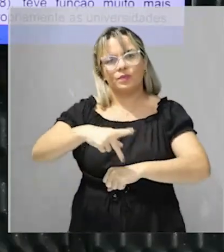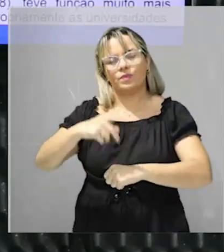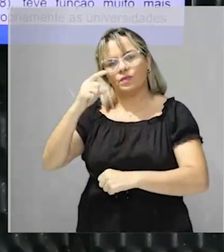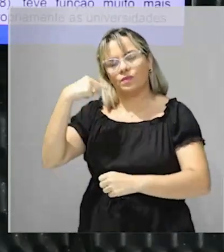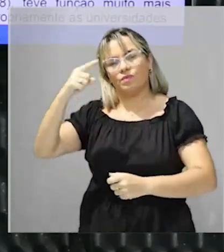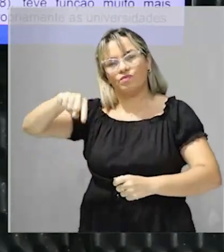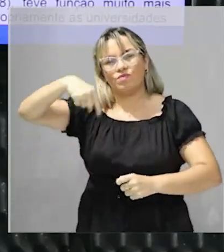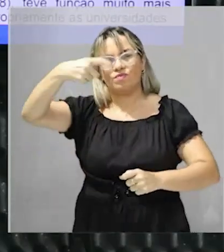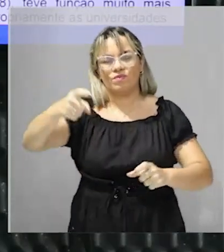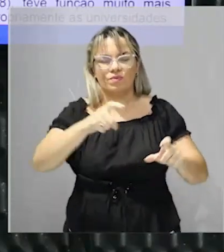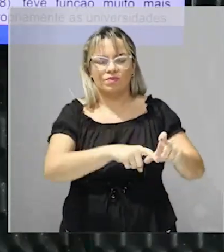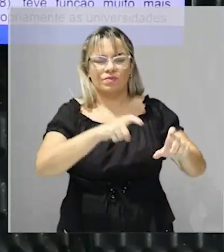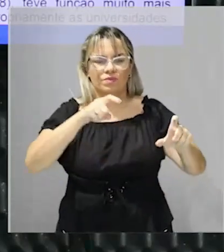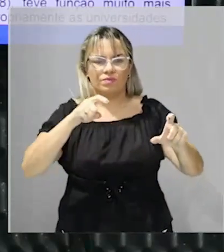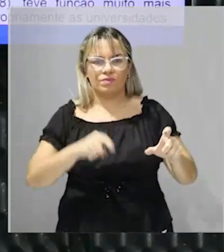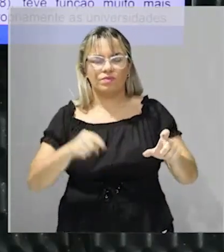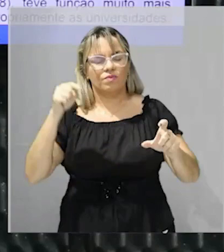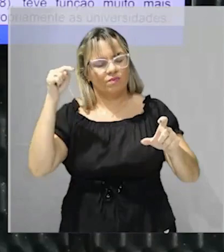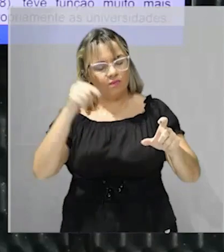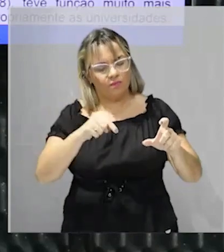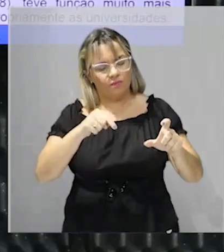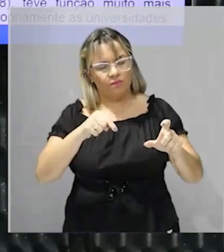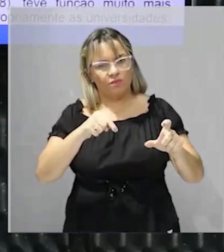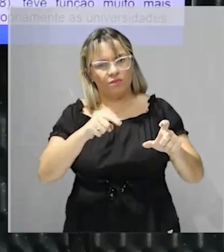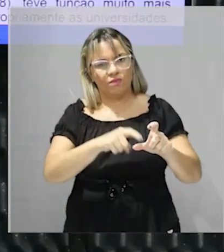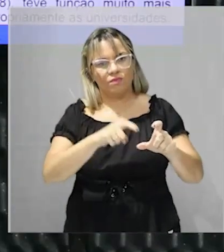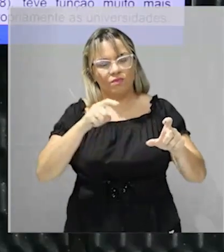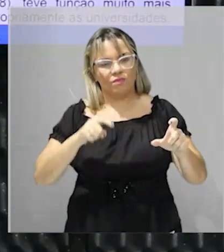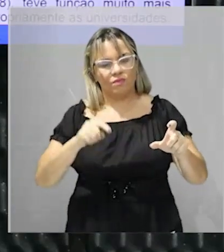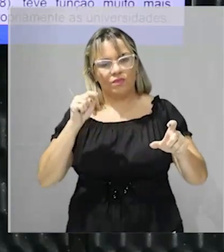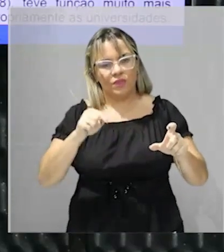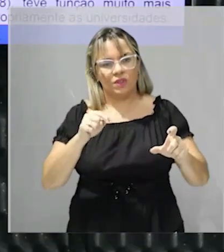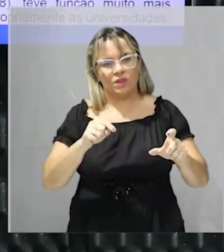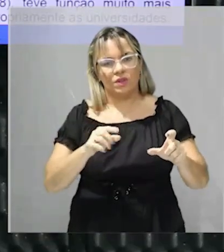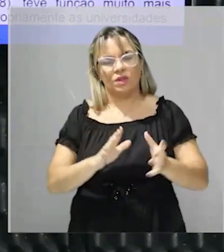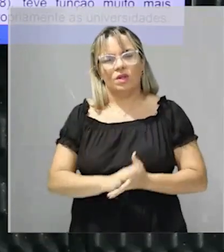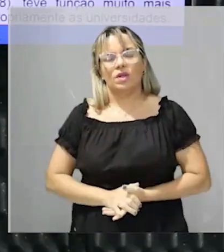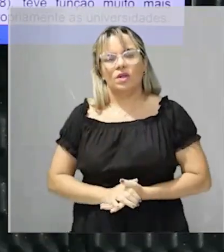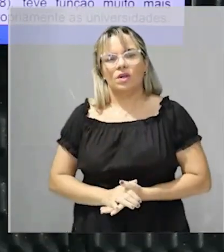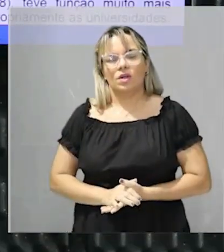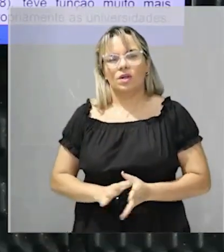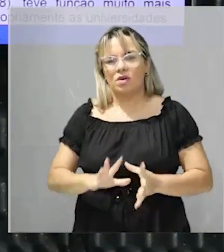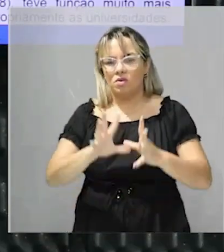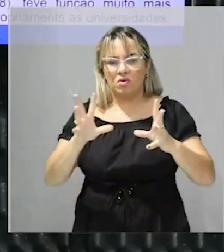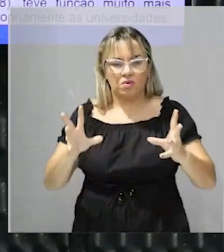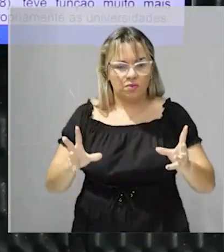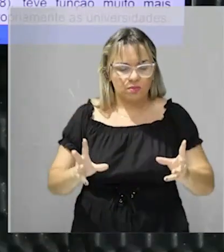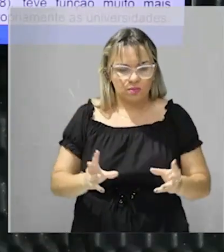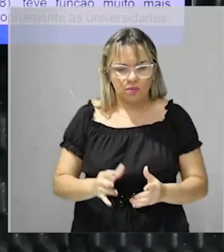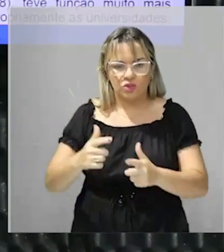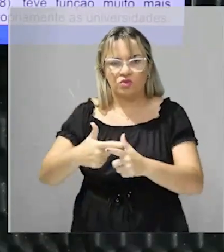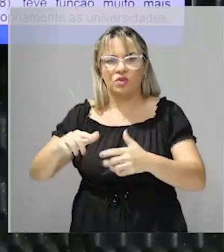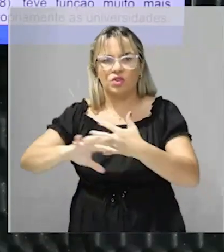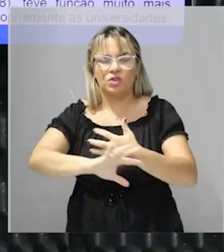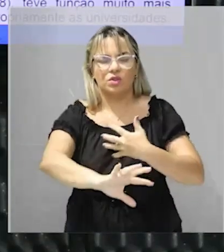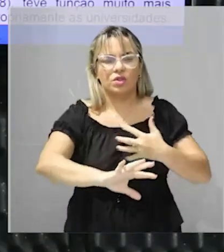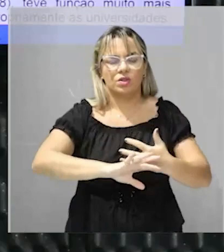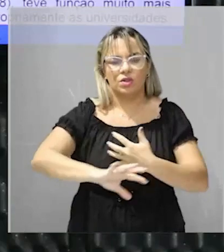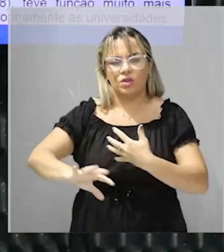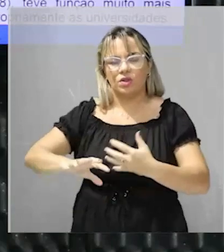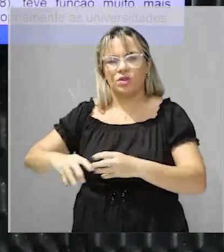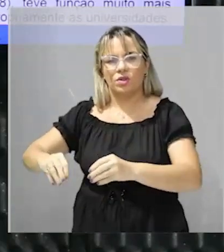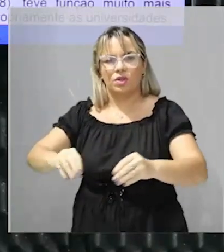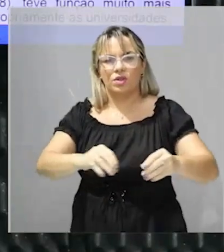pós-independência, ela é uma América que vai acabar se tornando fragmentada, onde teremos o